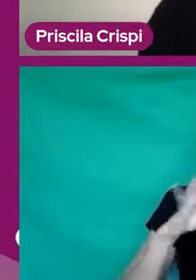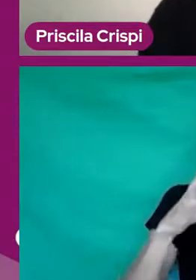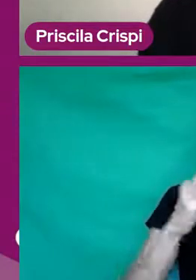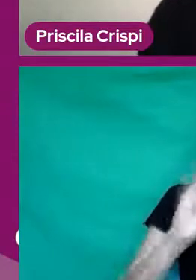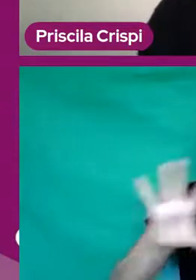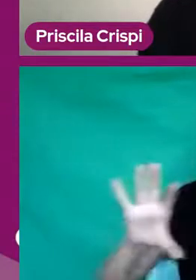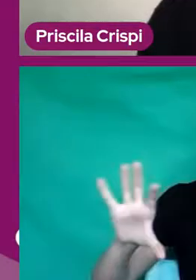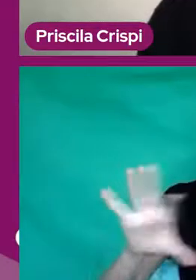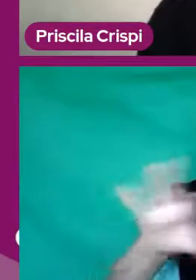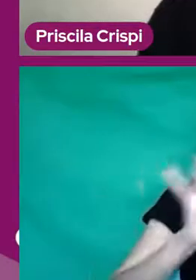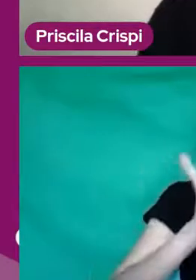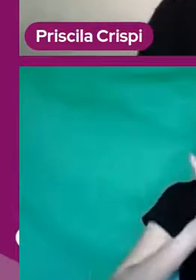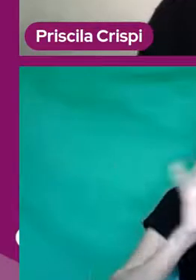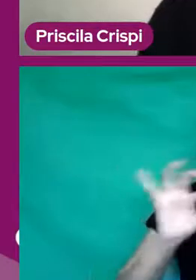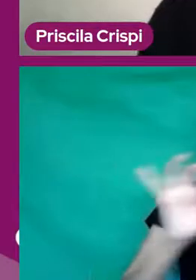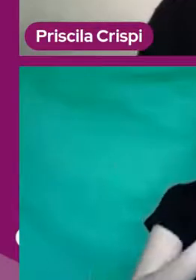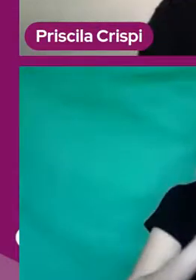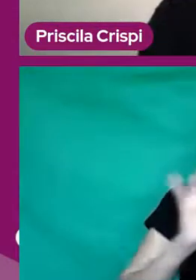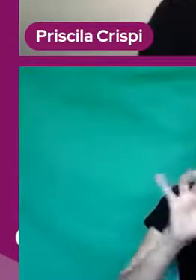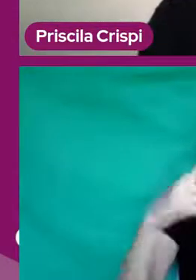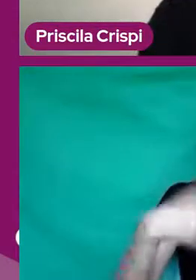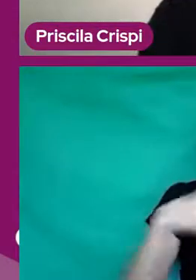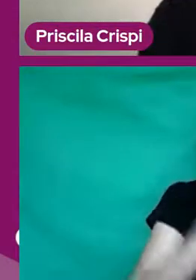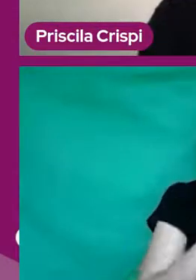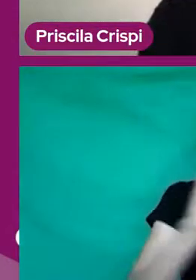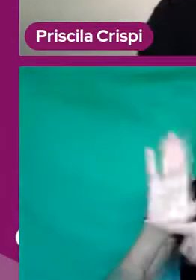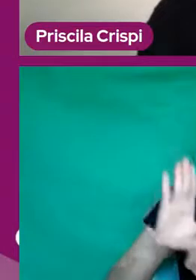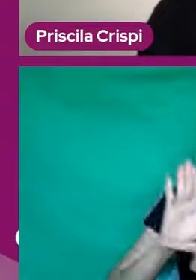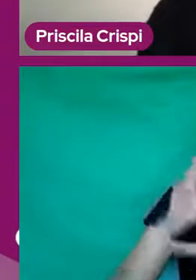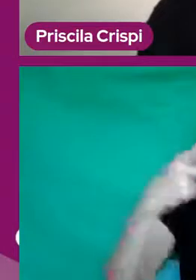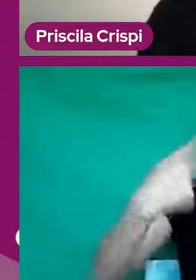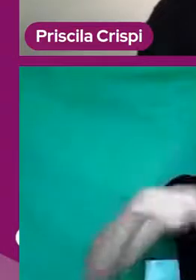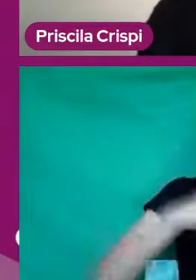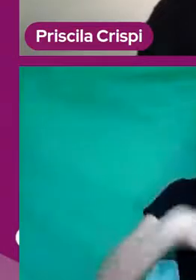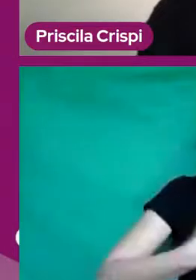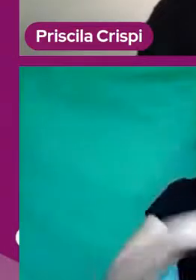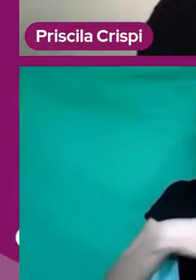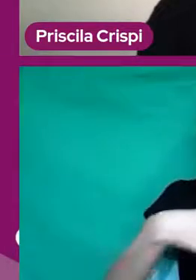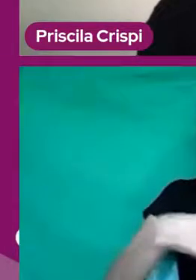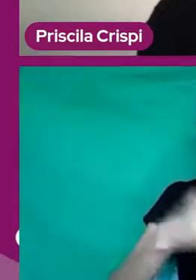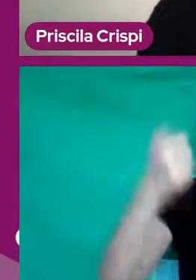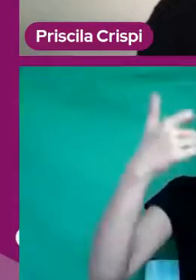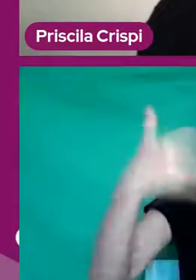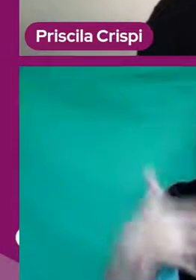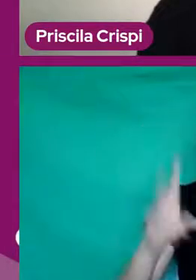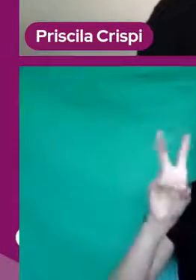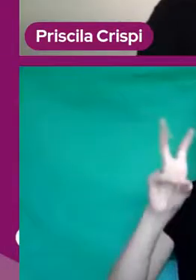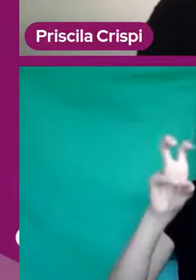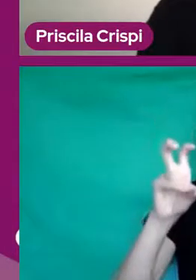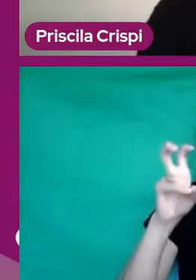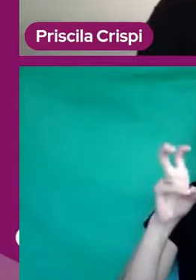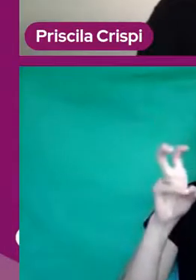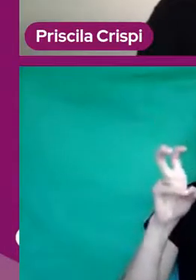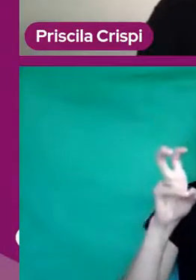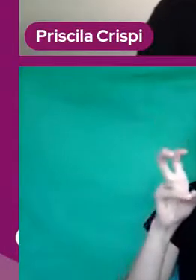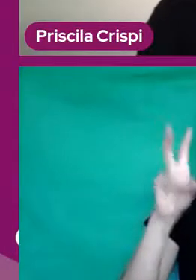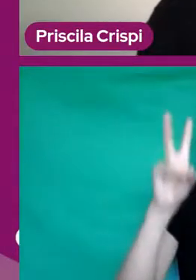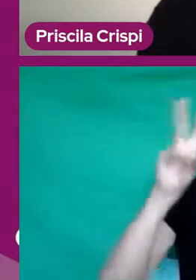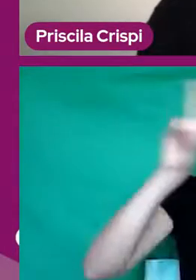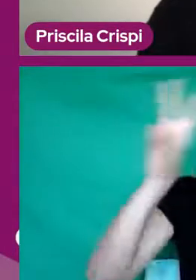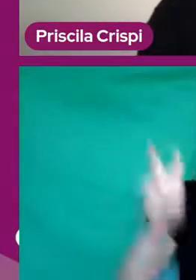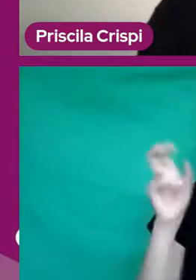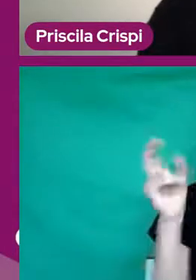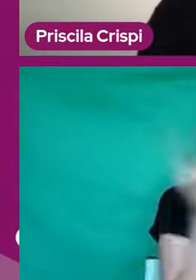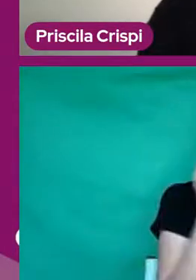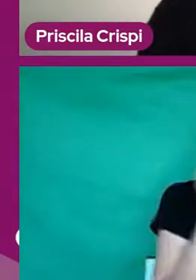disponíveis, eles falam de assuntos muito urgentes, de maneira muito simples, muito direta e